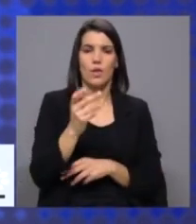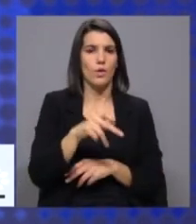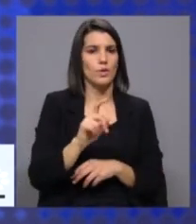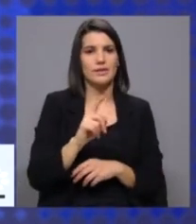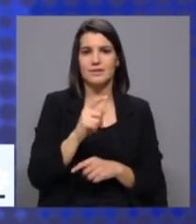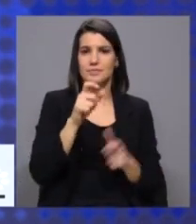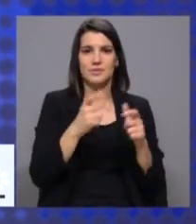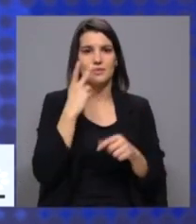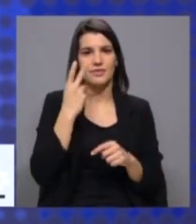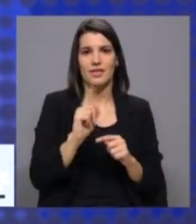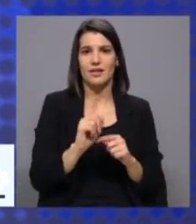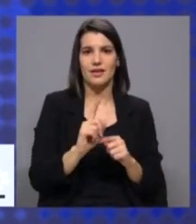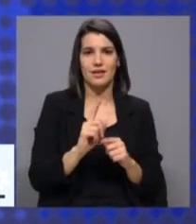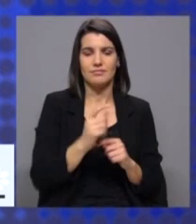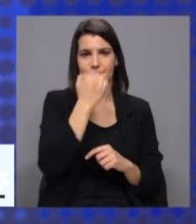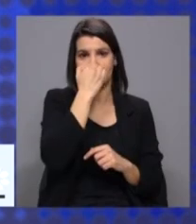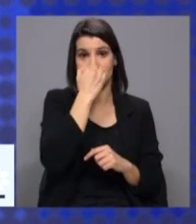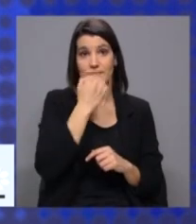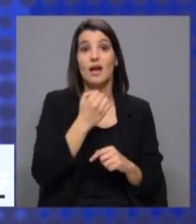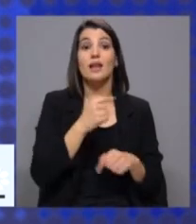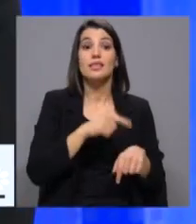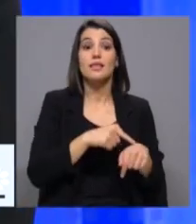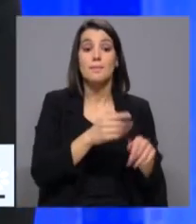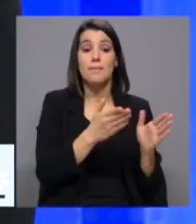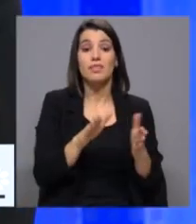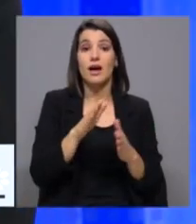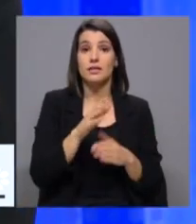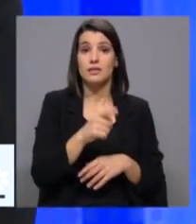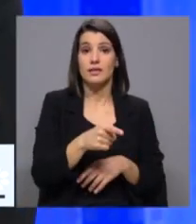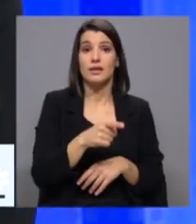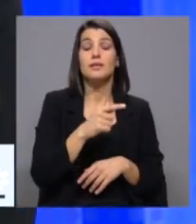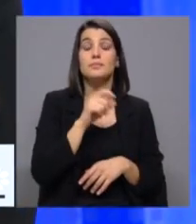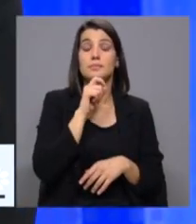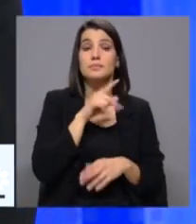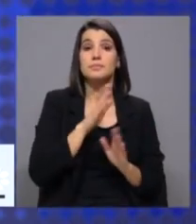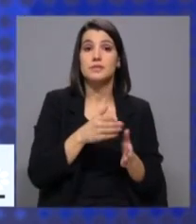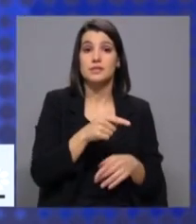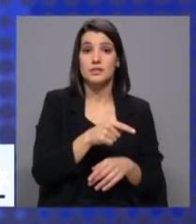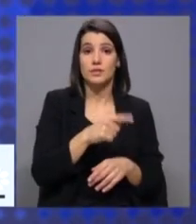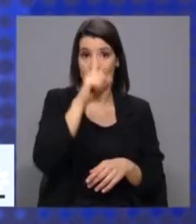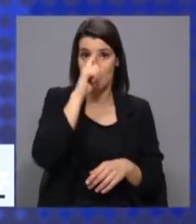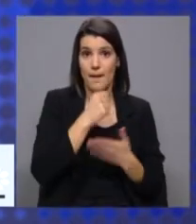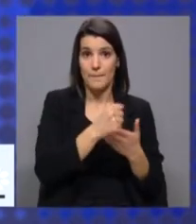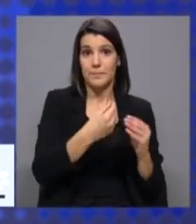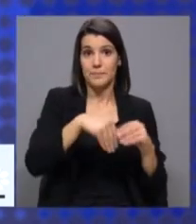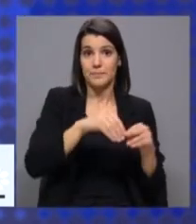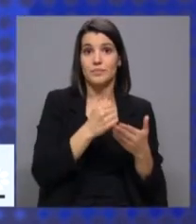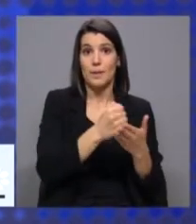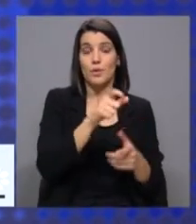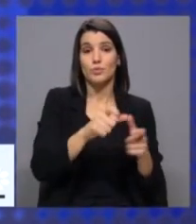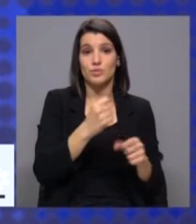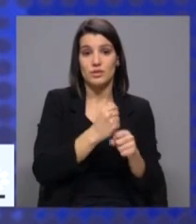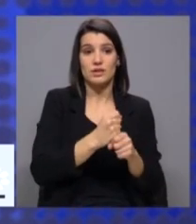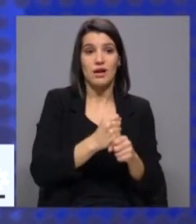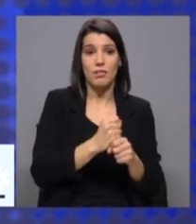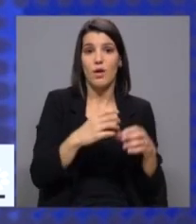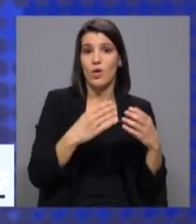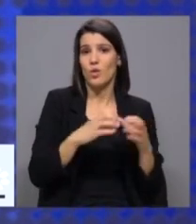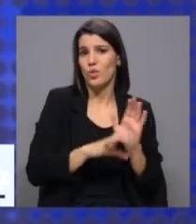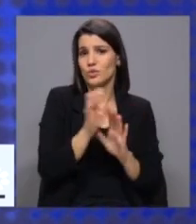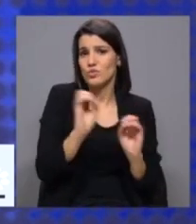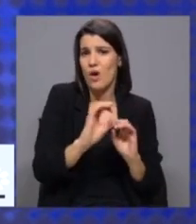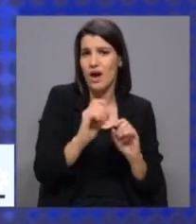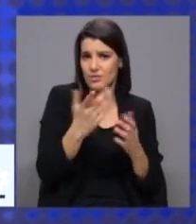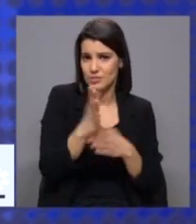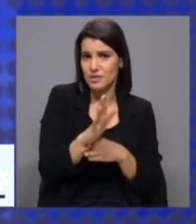vida das pessoas. E o nosso mandato é que conta. Nós ainda nos lembramos daquele apoio extraordinário para apoiar os trabalhadores mais precários, nomeadamente aqueles a